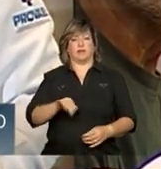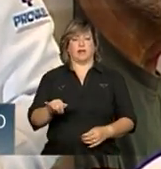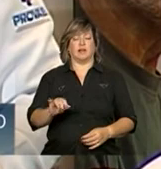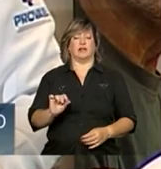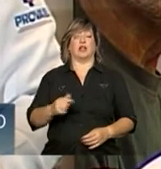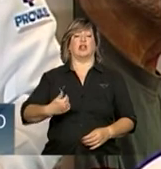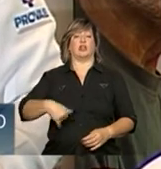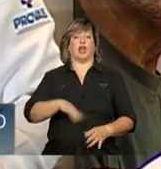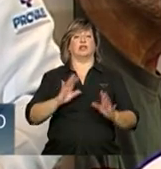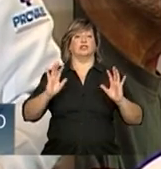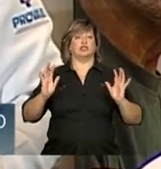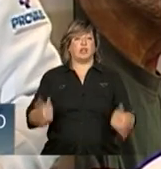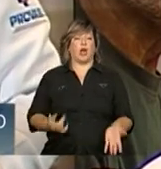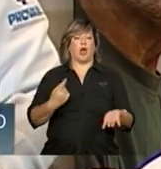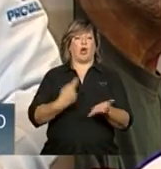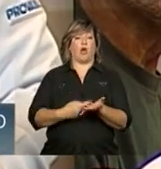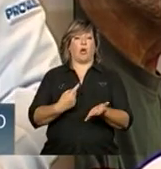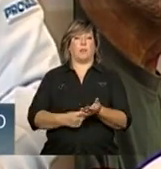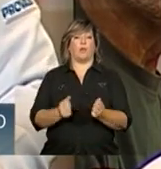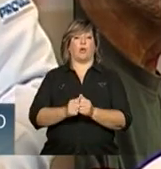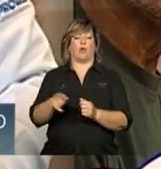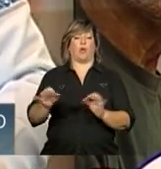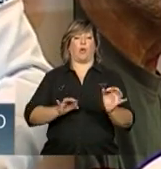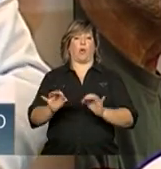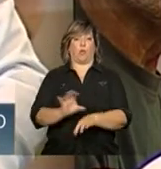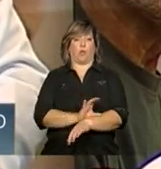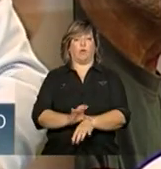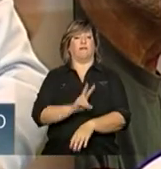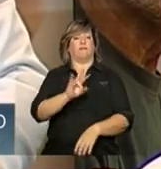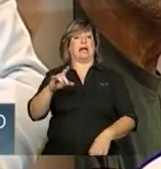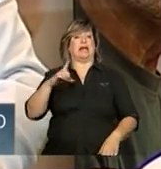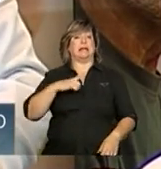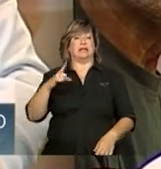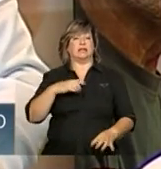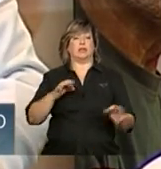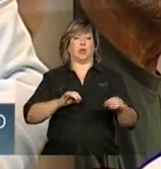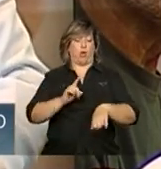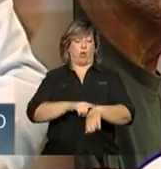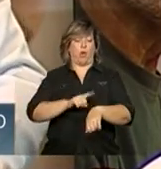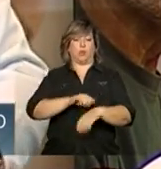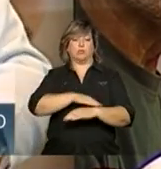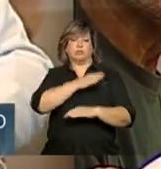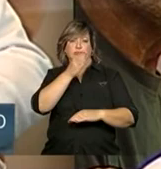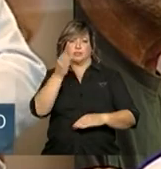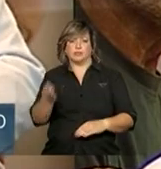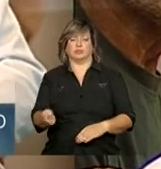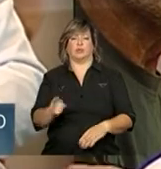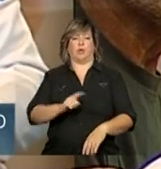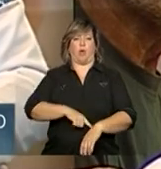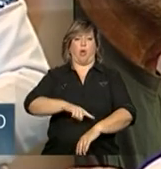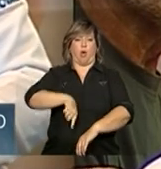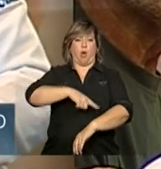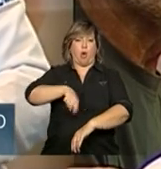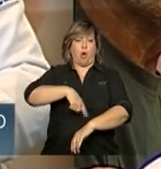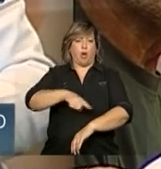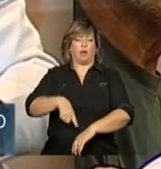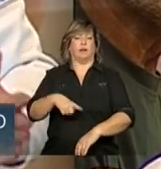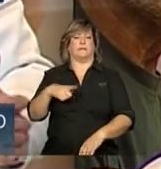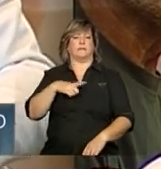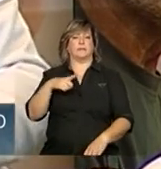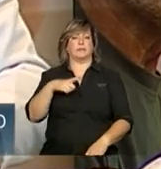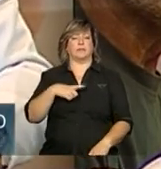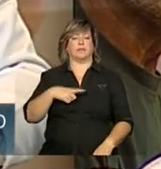nós já combinamos com a coordenação do curso que haverá um ajuste de carga horária, ou seja, aquelas horas que porventura